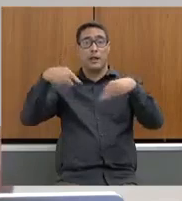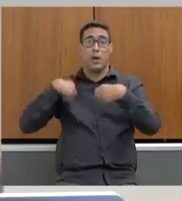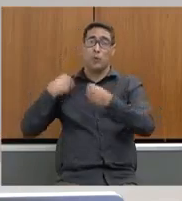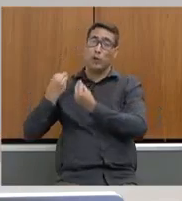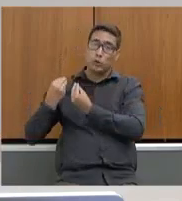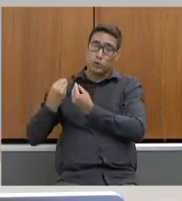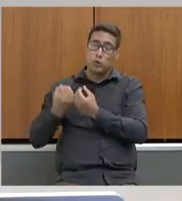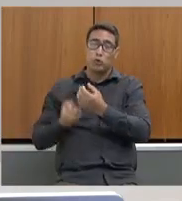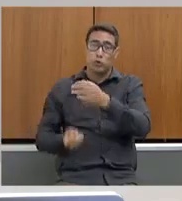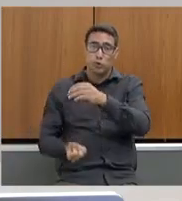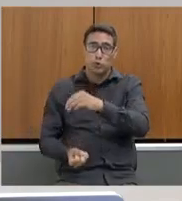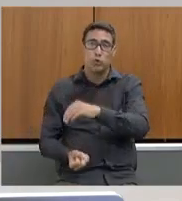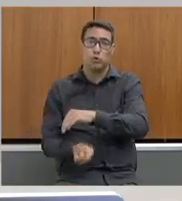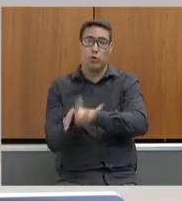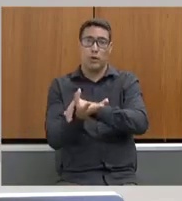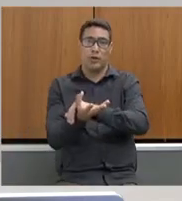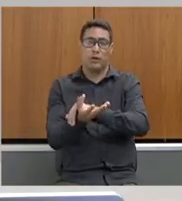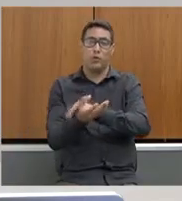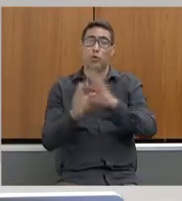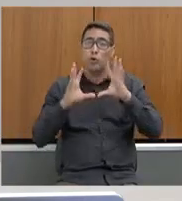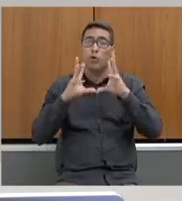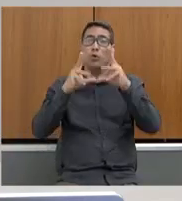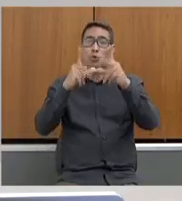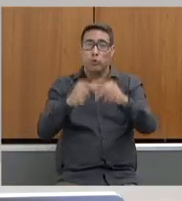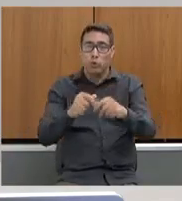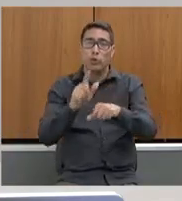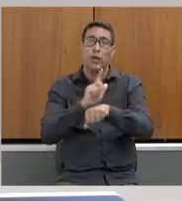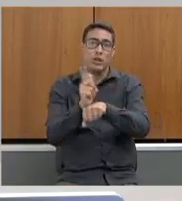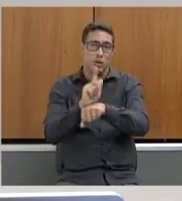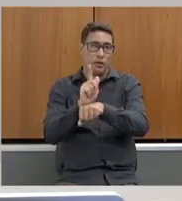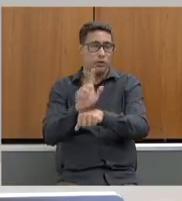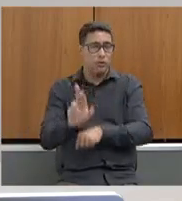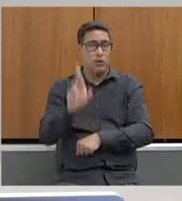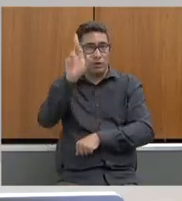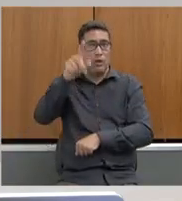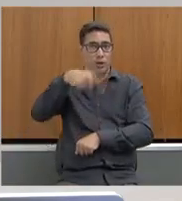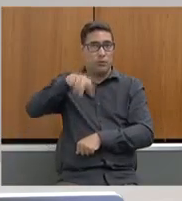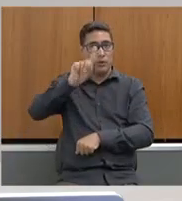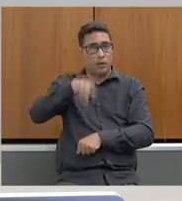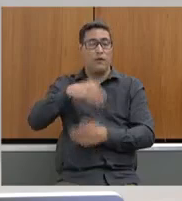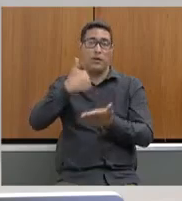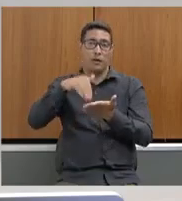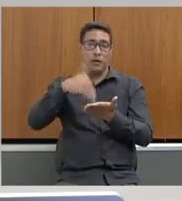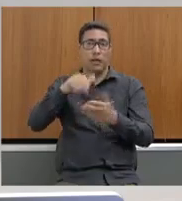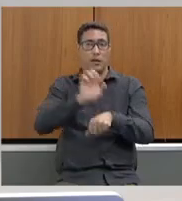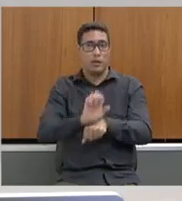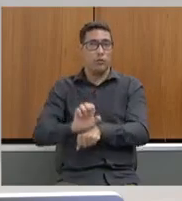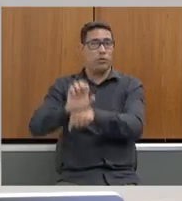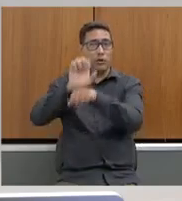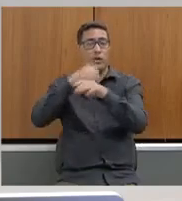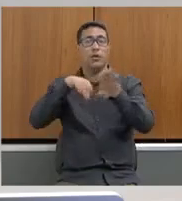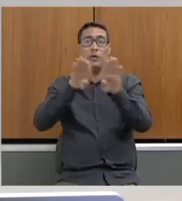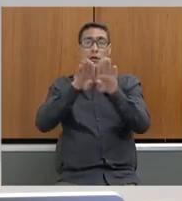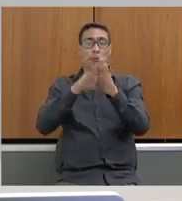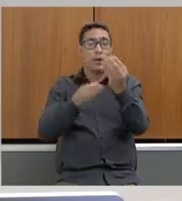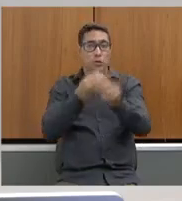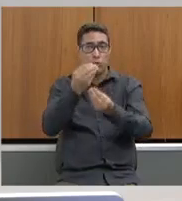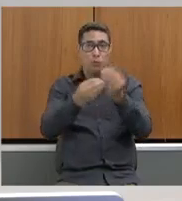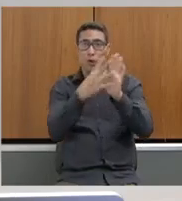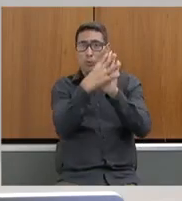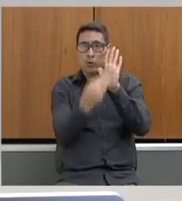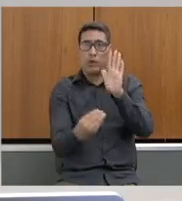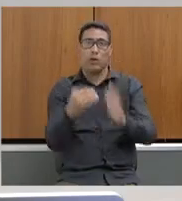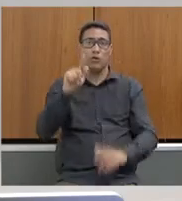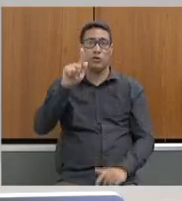após a doação, toda a gestão é feita pela Secretaria de Estado, inclusive há um modelo de governança com